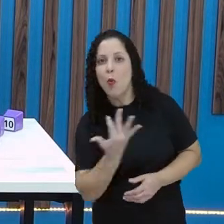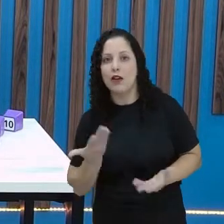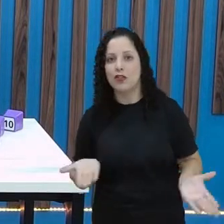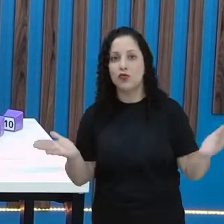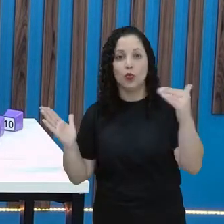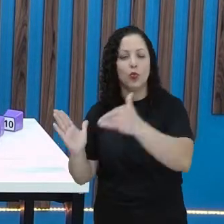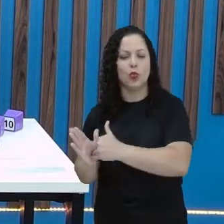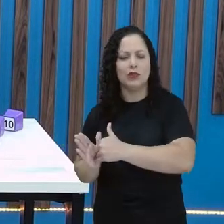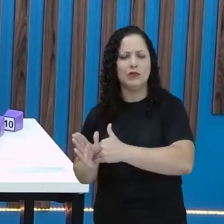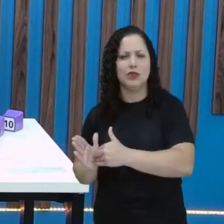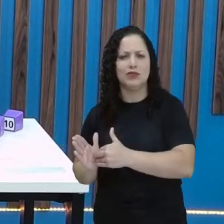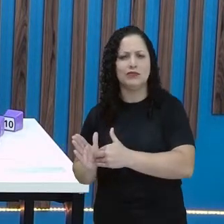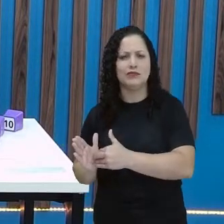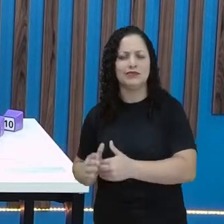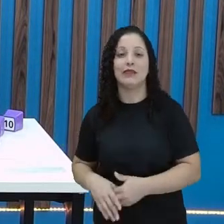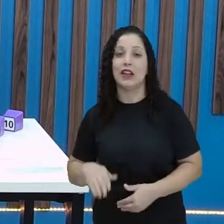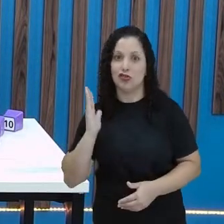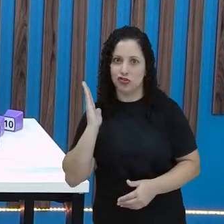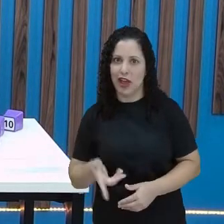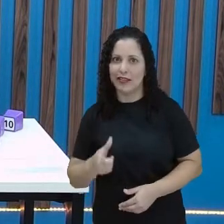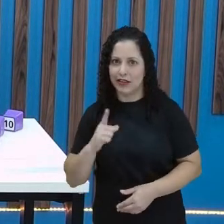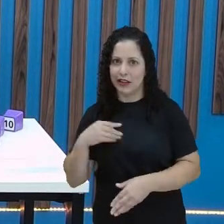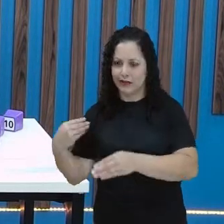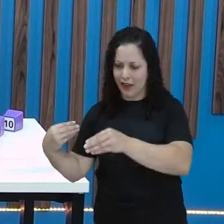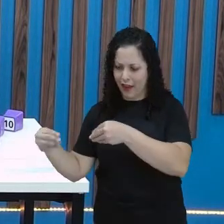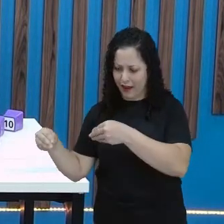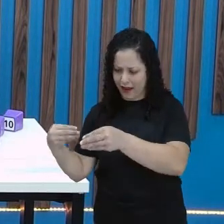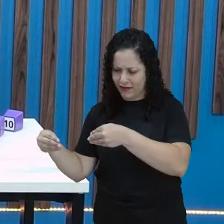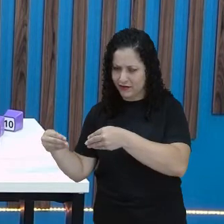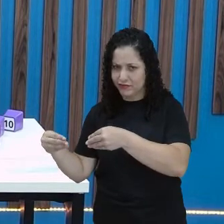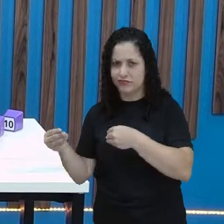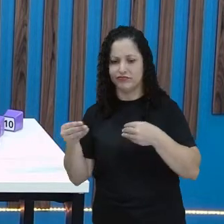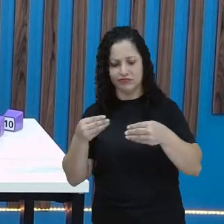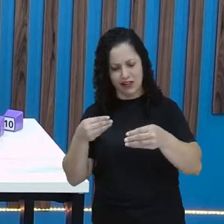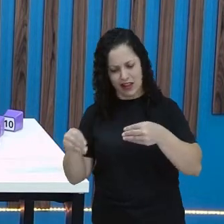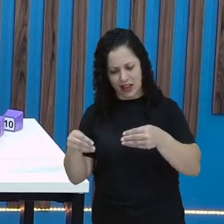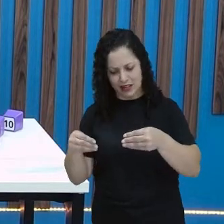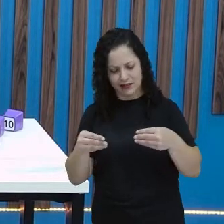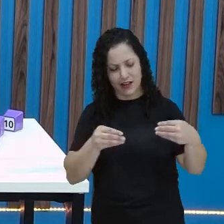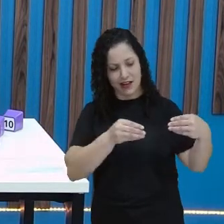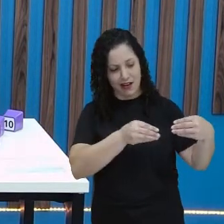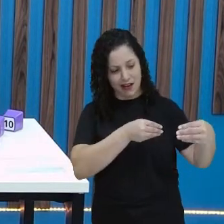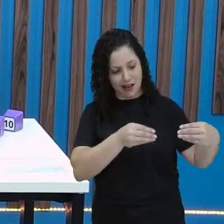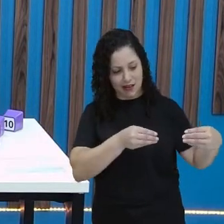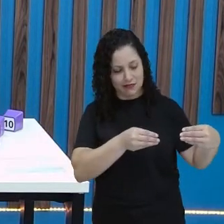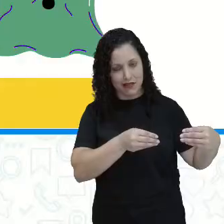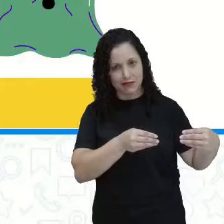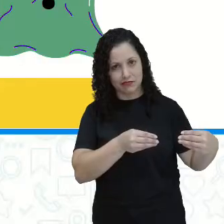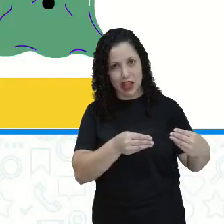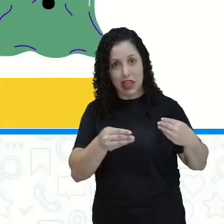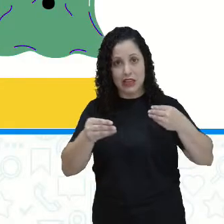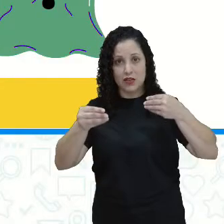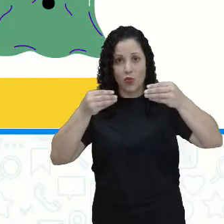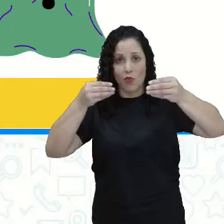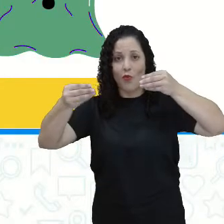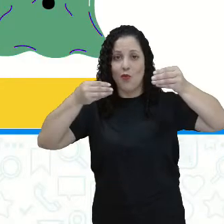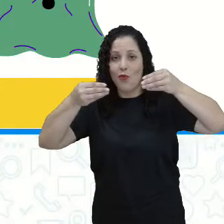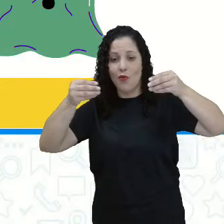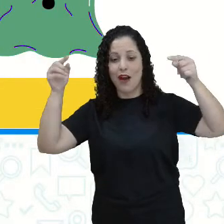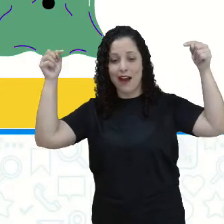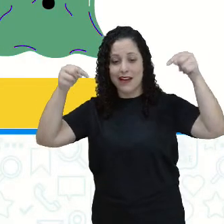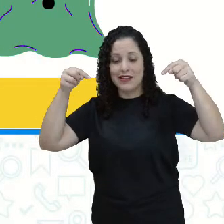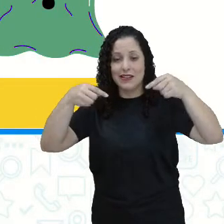último saquinho? Sabendo que os sacos seguem o padrão de repetição, quantas bolas terá no próximo